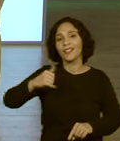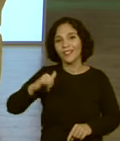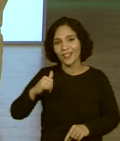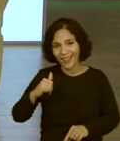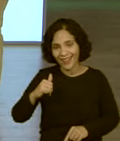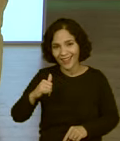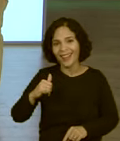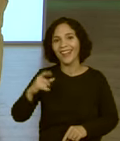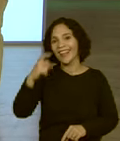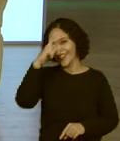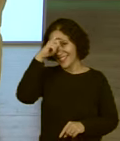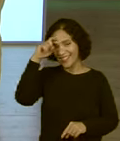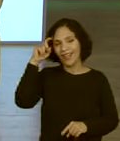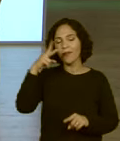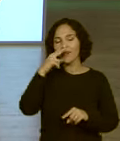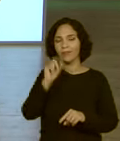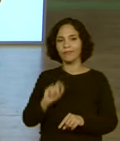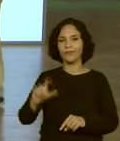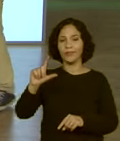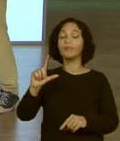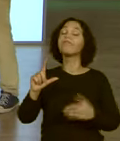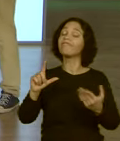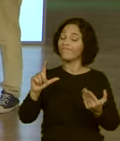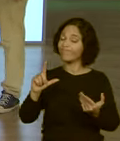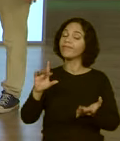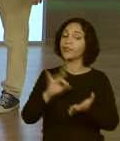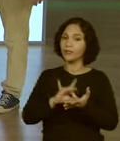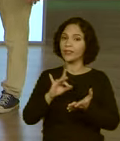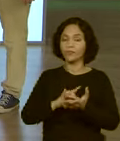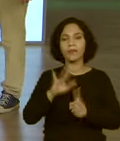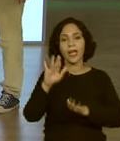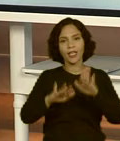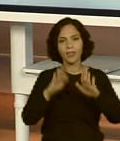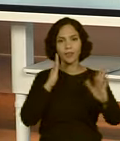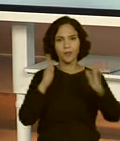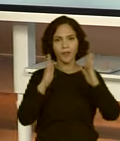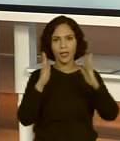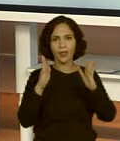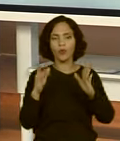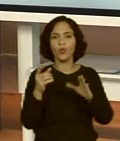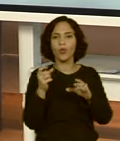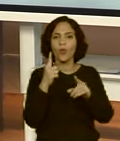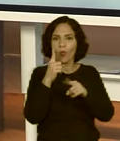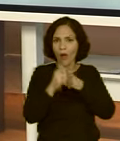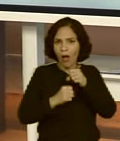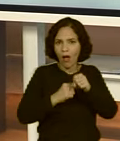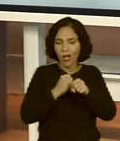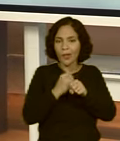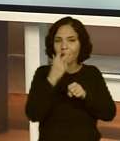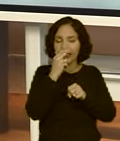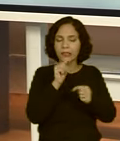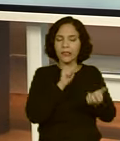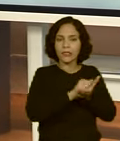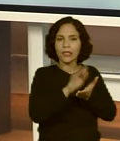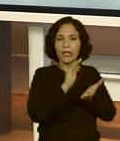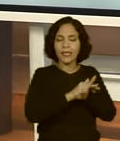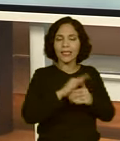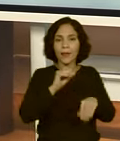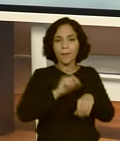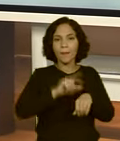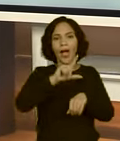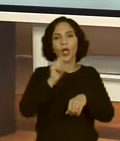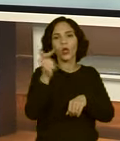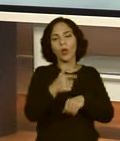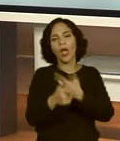esses gastos aumentados. É verdade. Existem épocas do ano em que a gente gasta mais do que outras